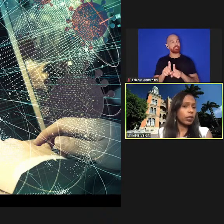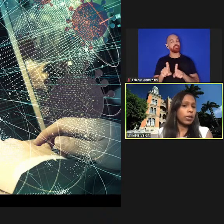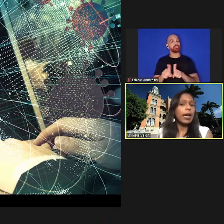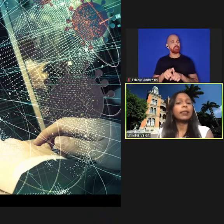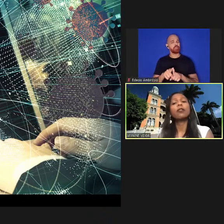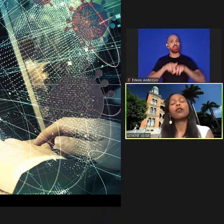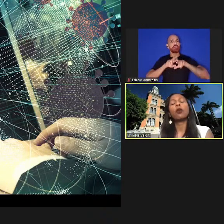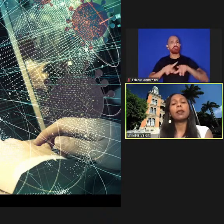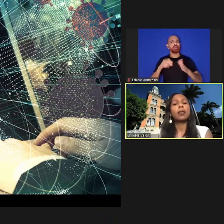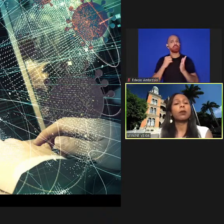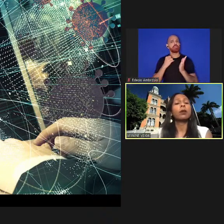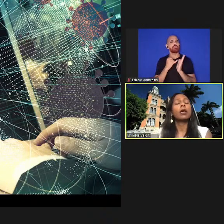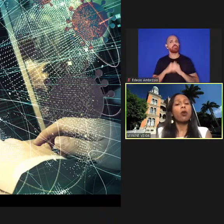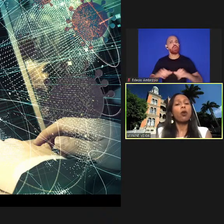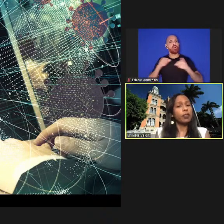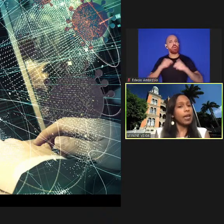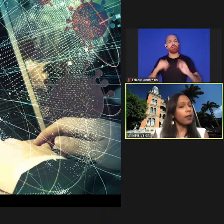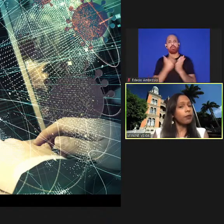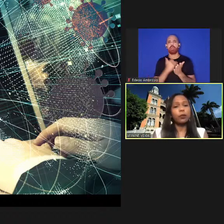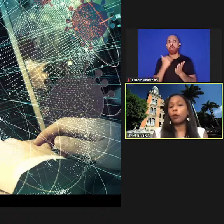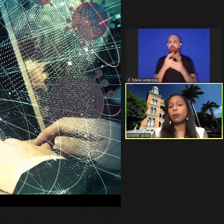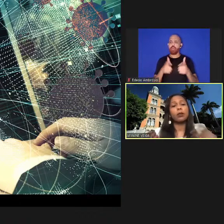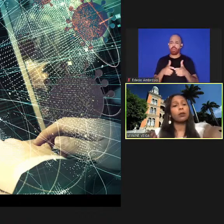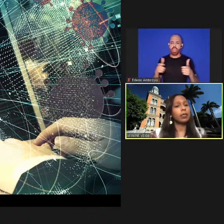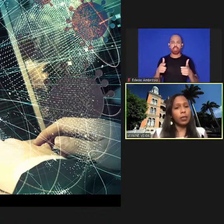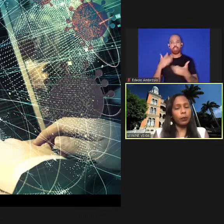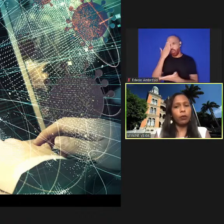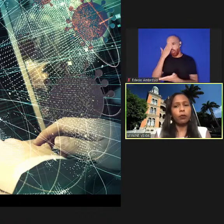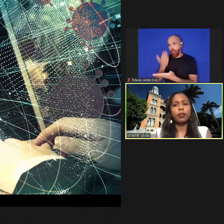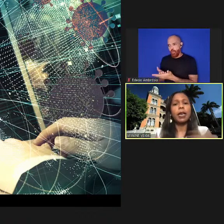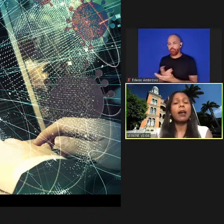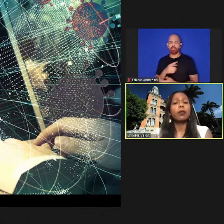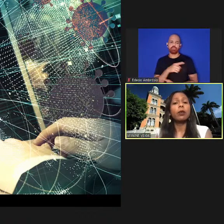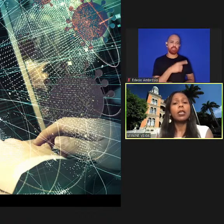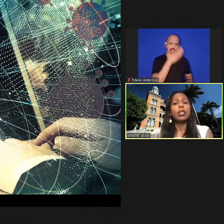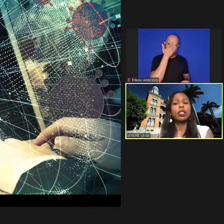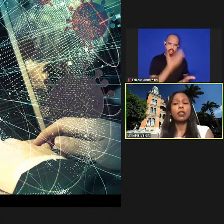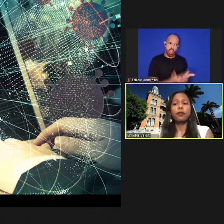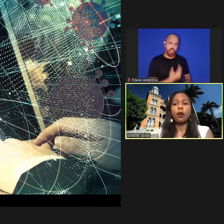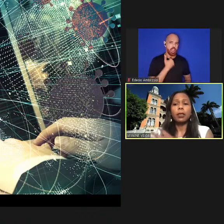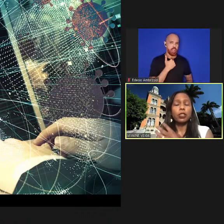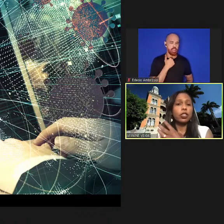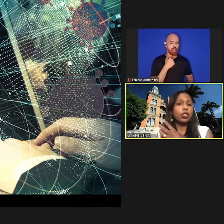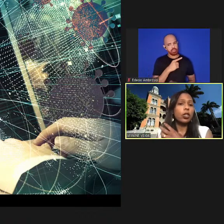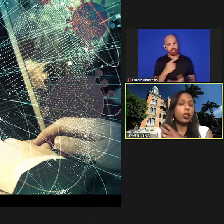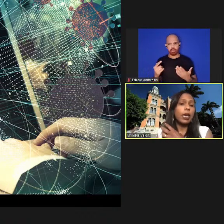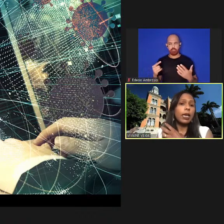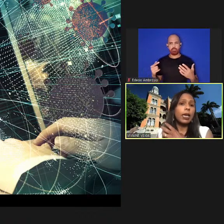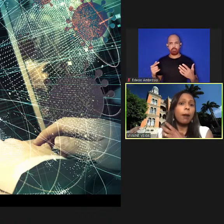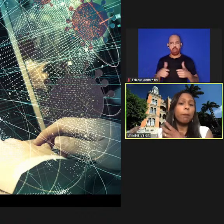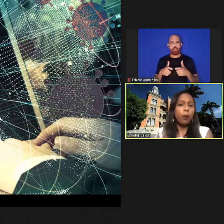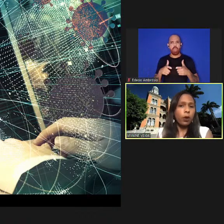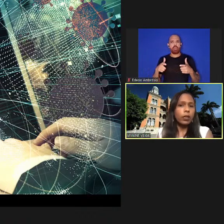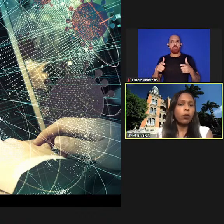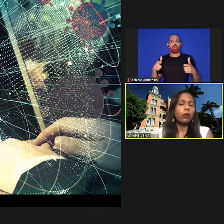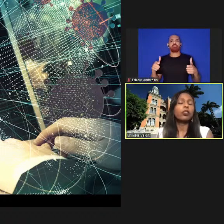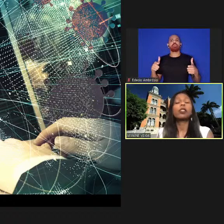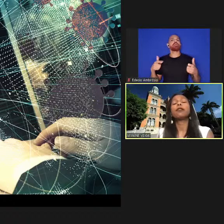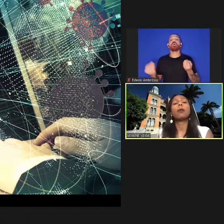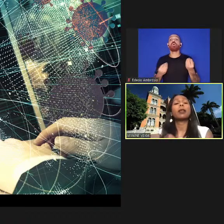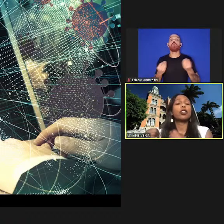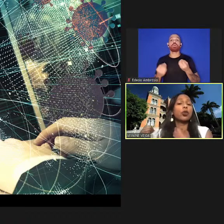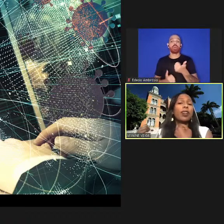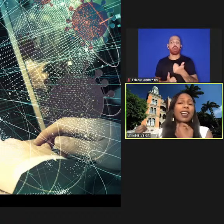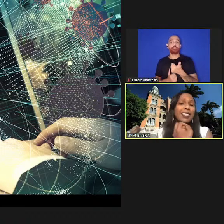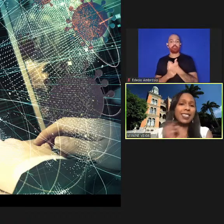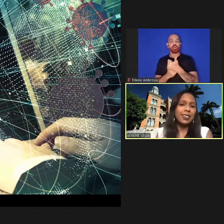sendo gerada informação confiável informação que não é confiável e de que forma que a gente apoia de que